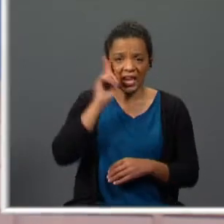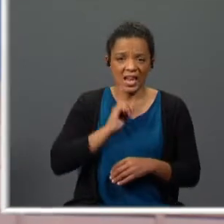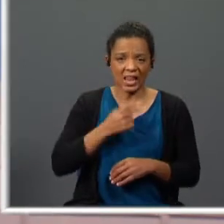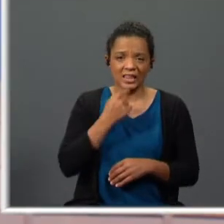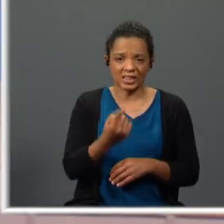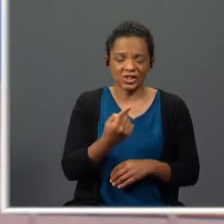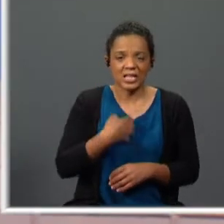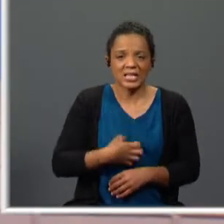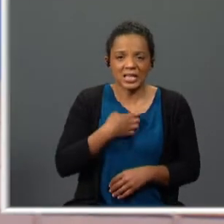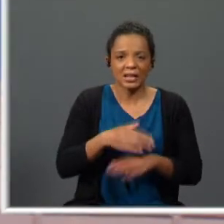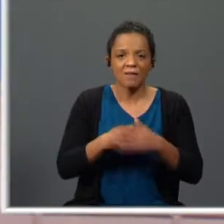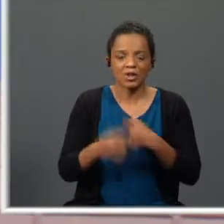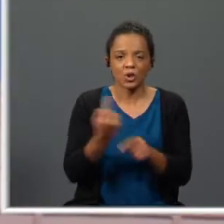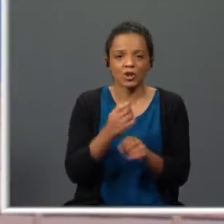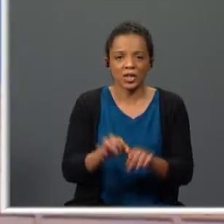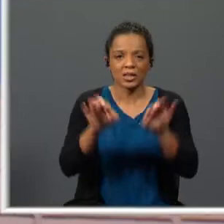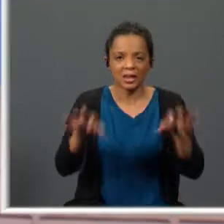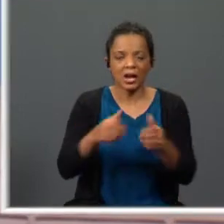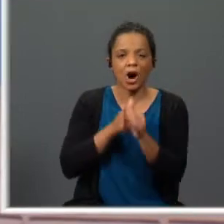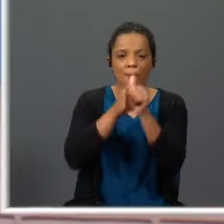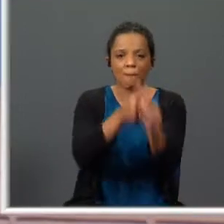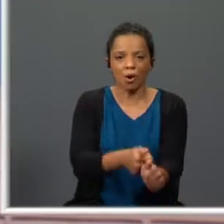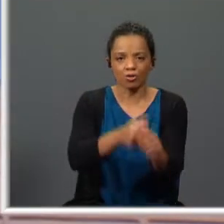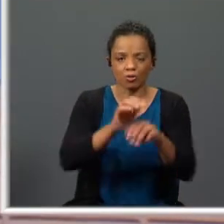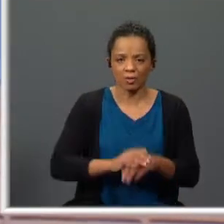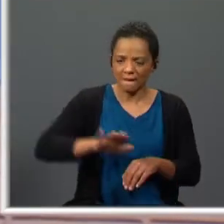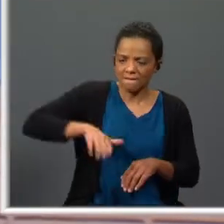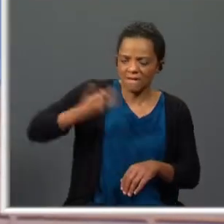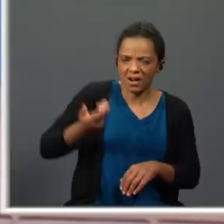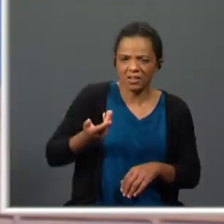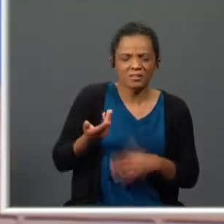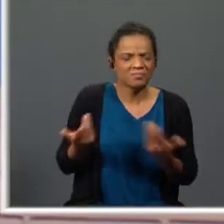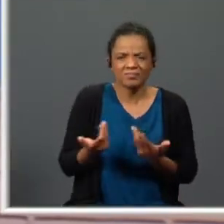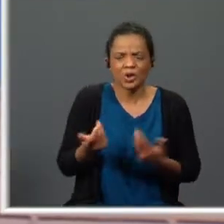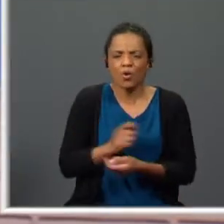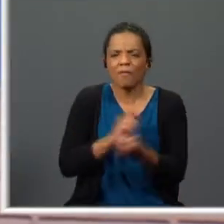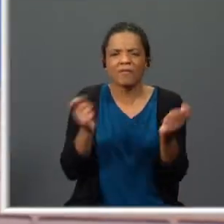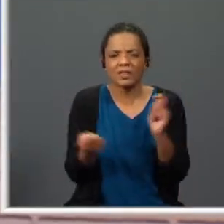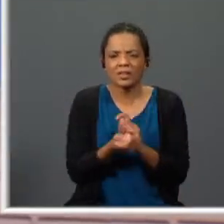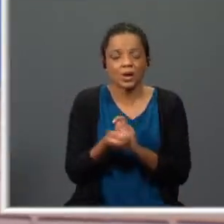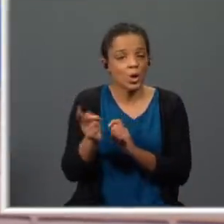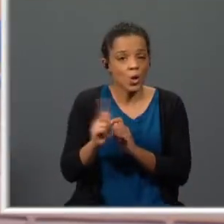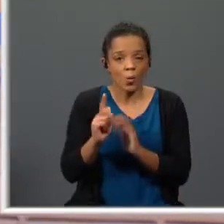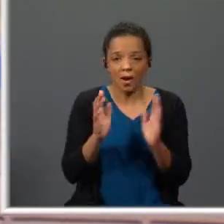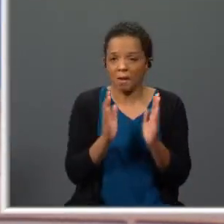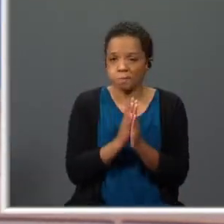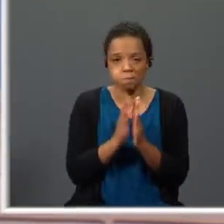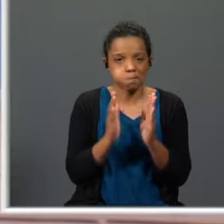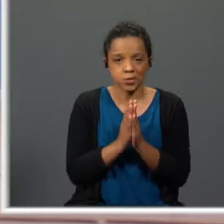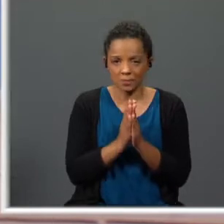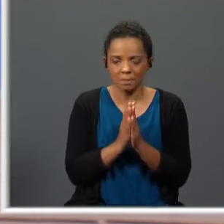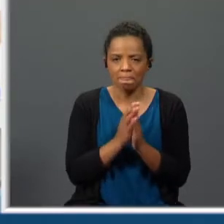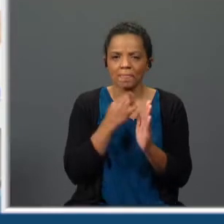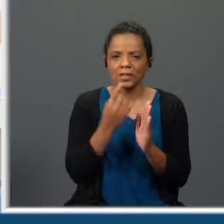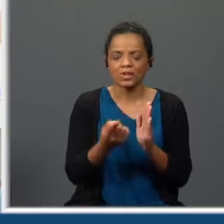como os apóstolos converteu mas converter aqui não é no sentido religioso não é ela diz